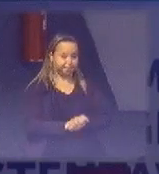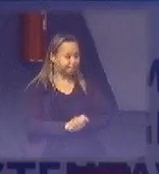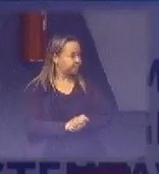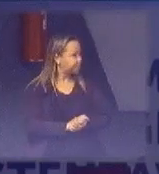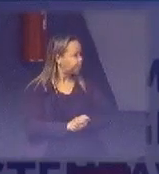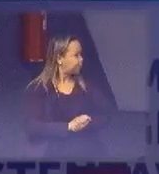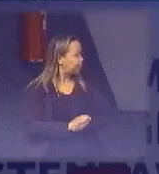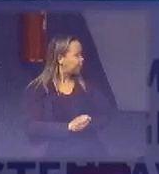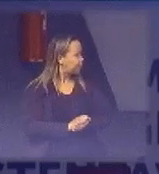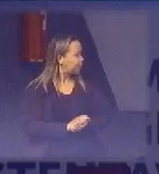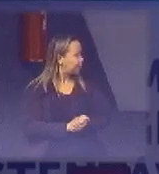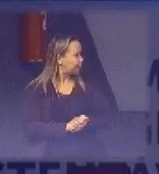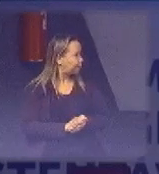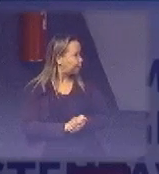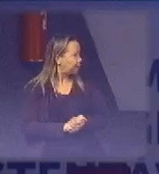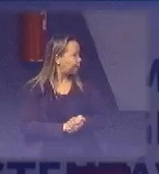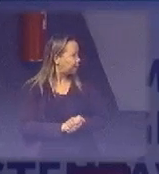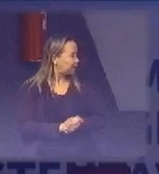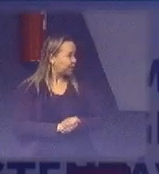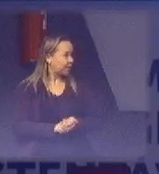Quanto resolve essa questão do som?